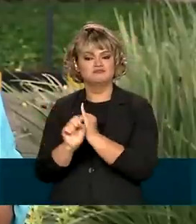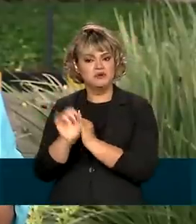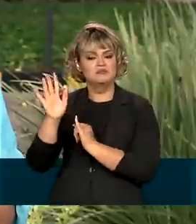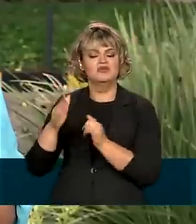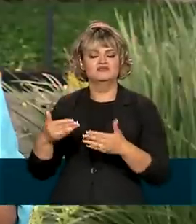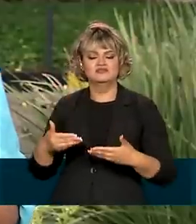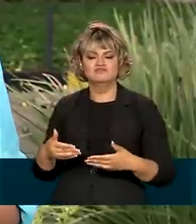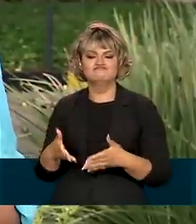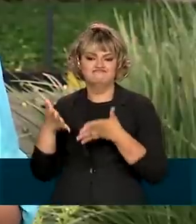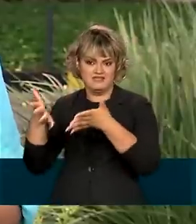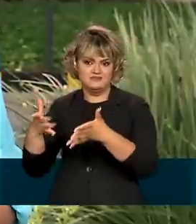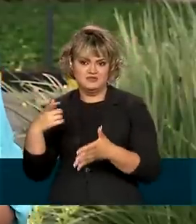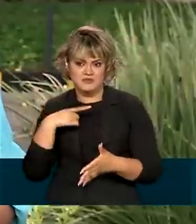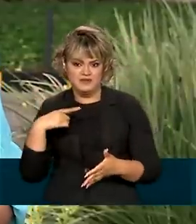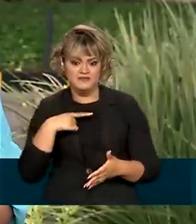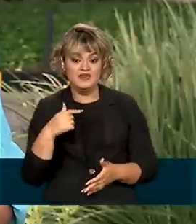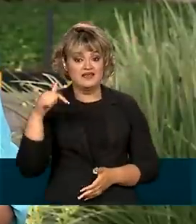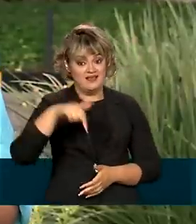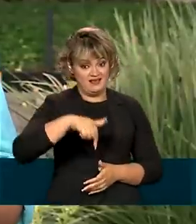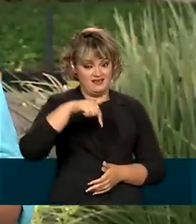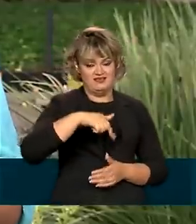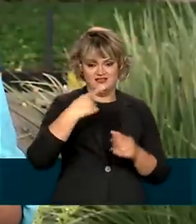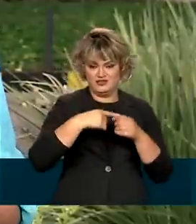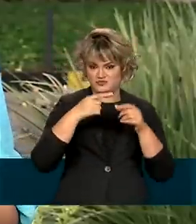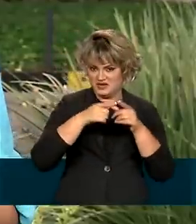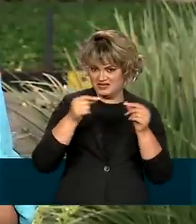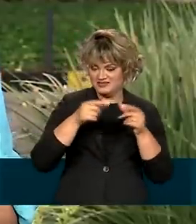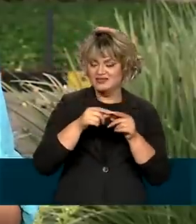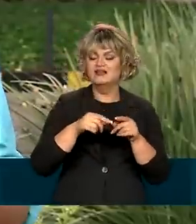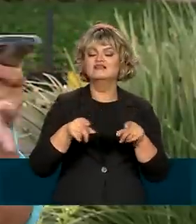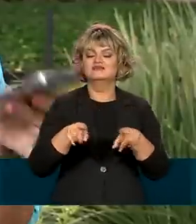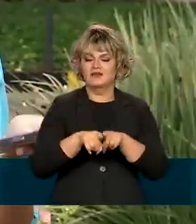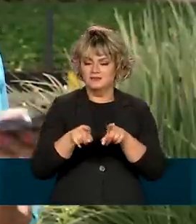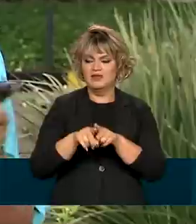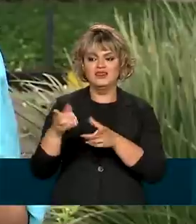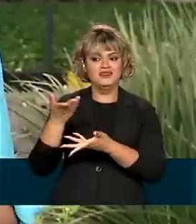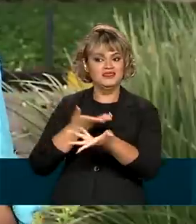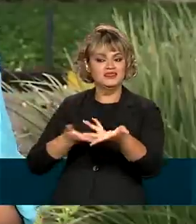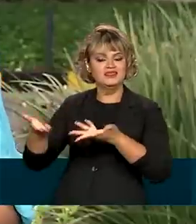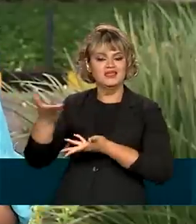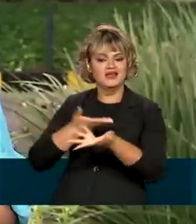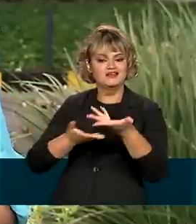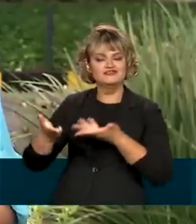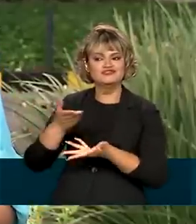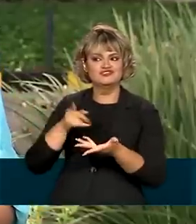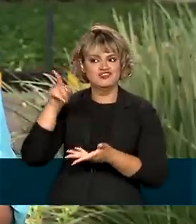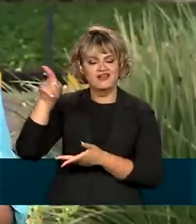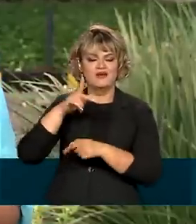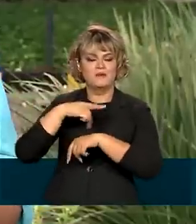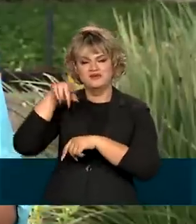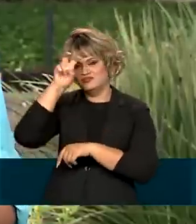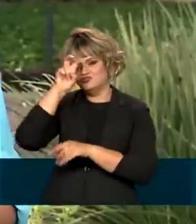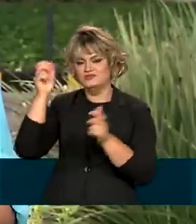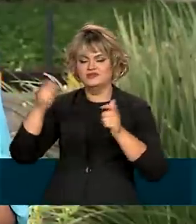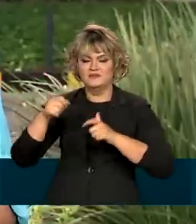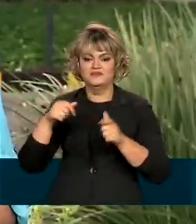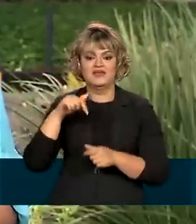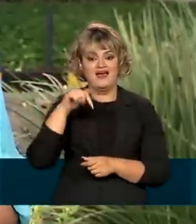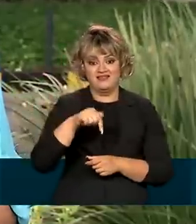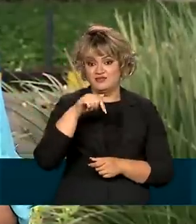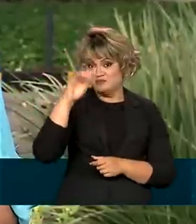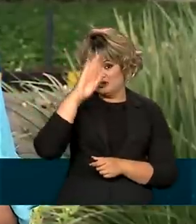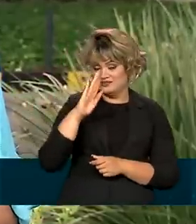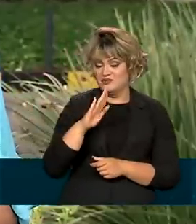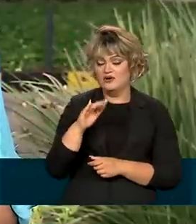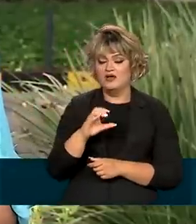Ambiente. Bem, e quem está aqui no Brasil também vai poder interagir com quem está lá fazendo esses trabalhos no Egito. Aqui no Brasil,